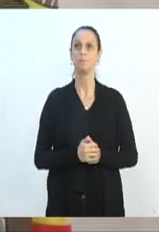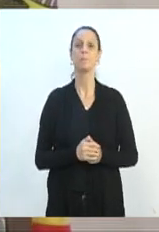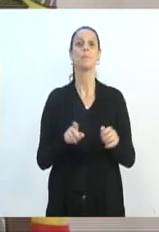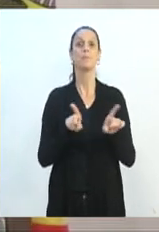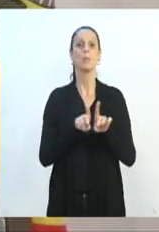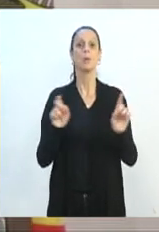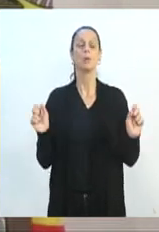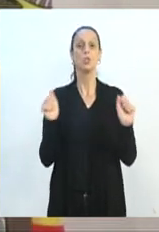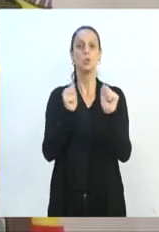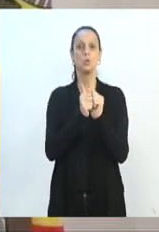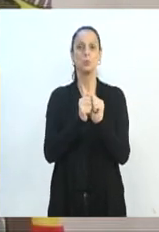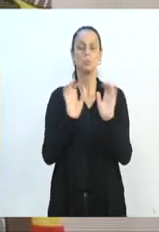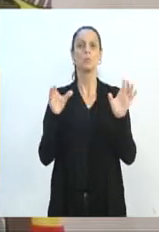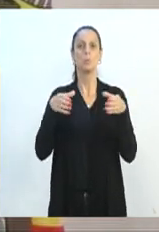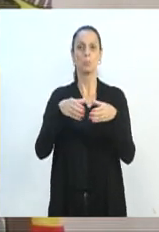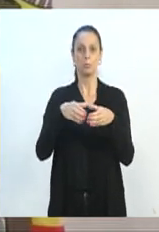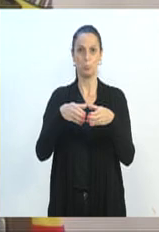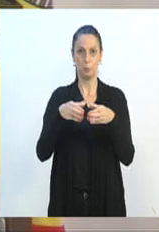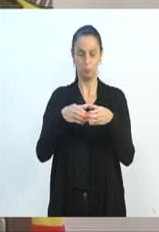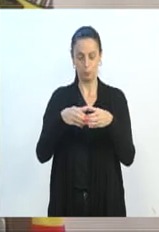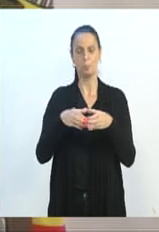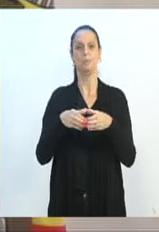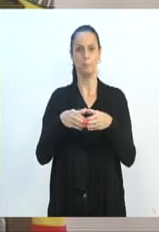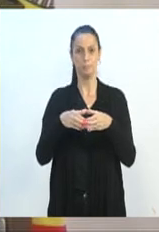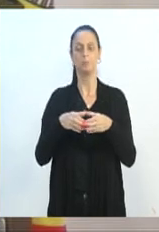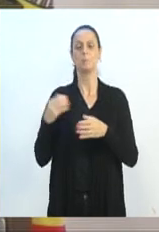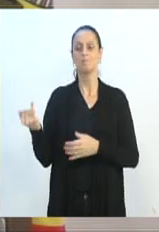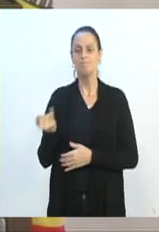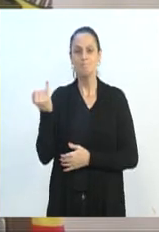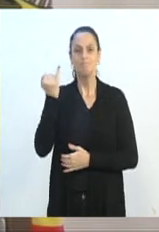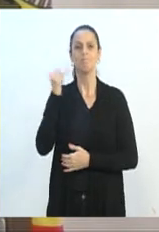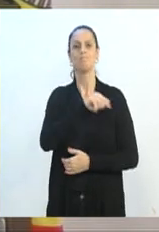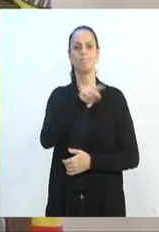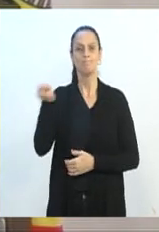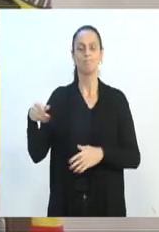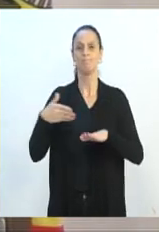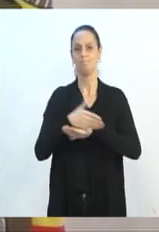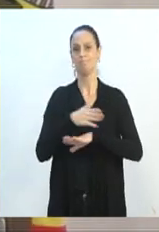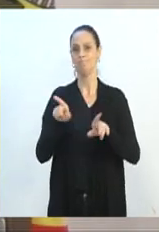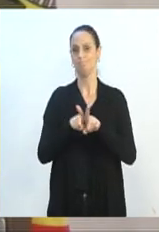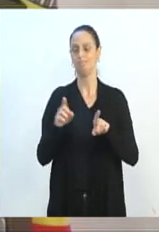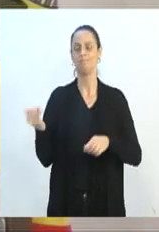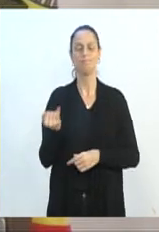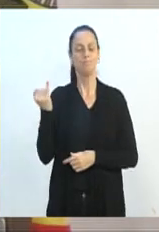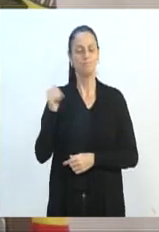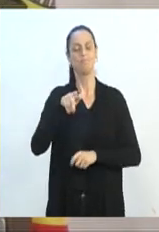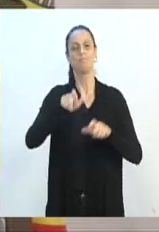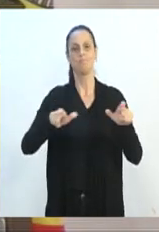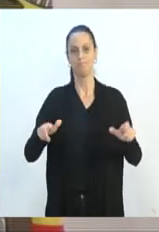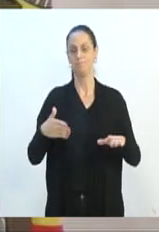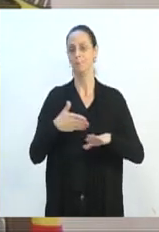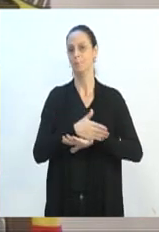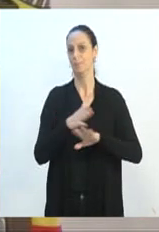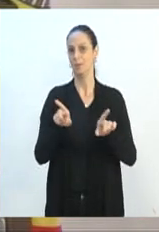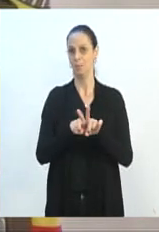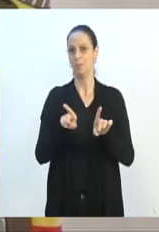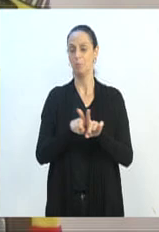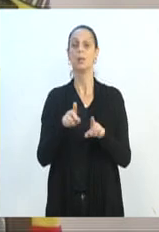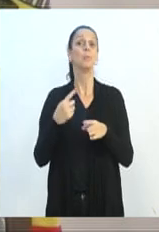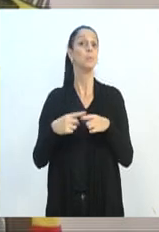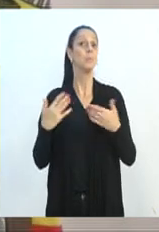junto com as comissões legislativas, sendo muito importante a participação dos senhores. É importante que participem, porque a gente vai